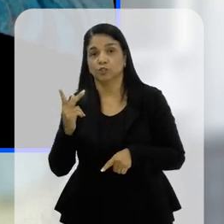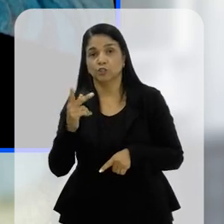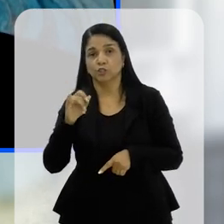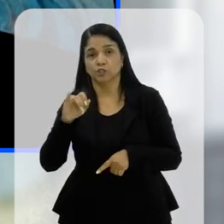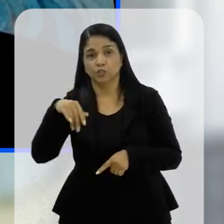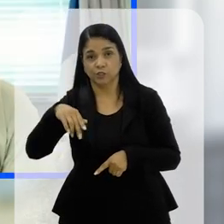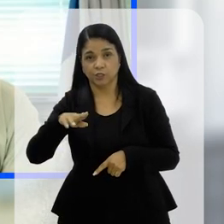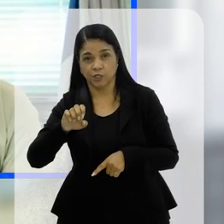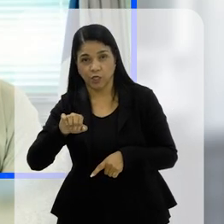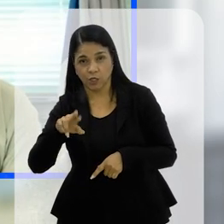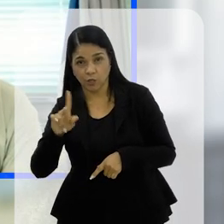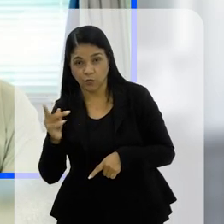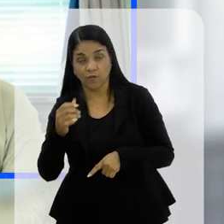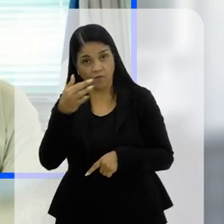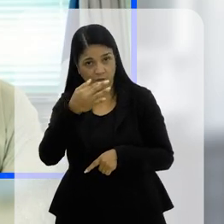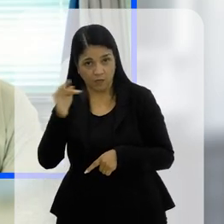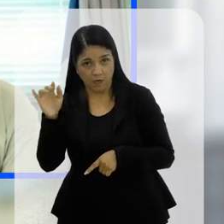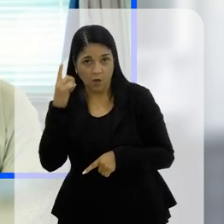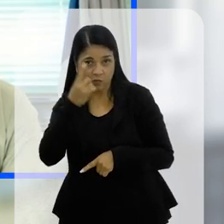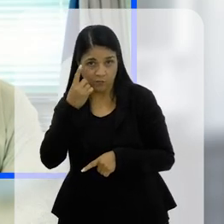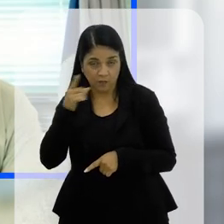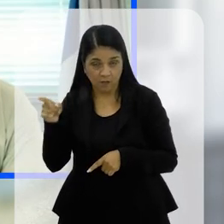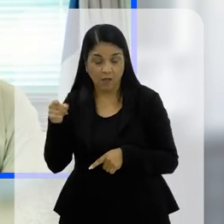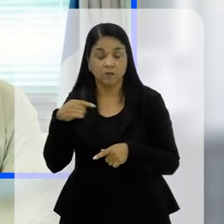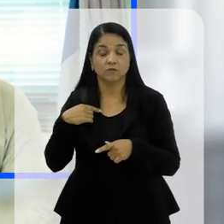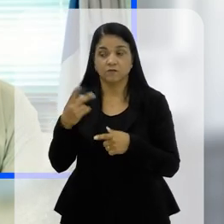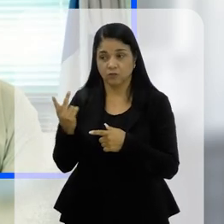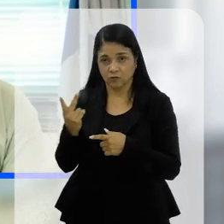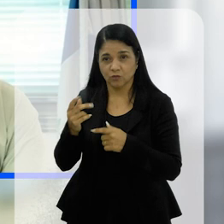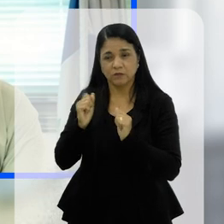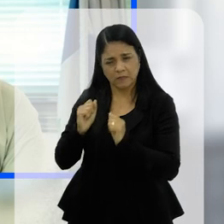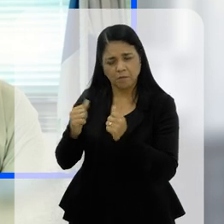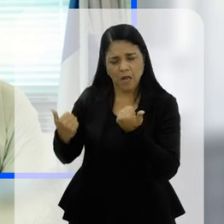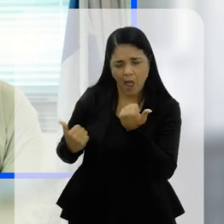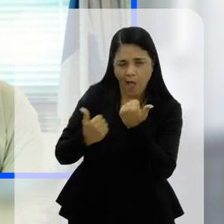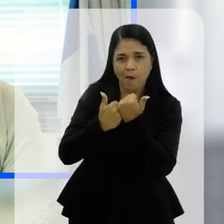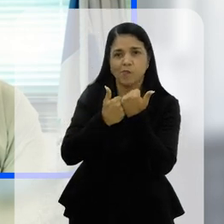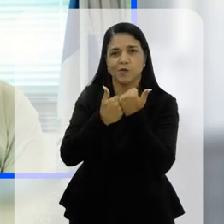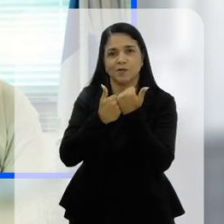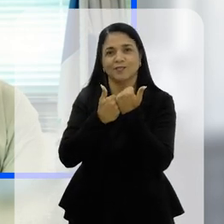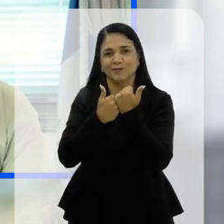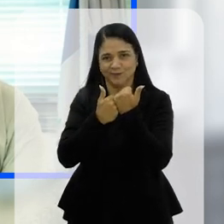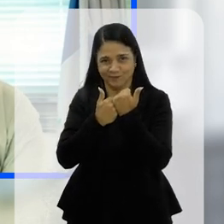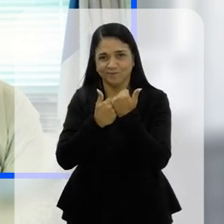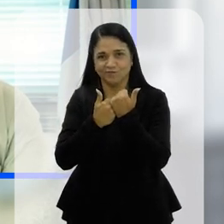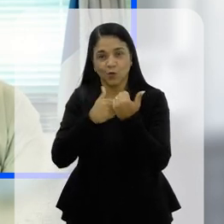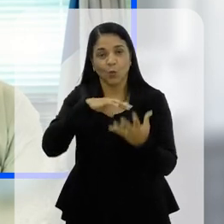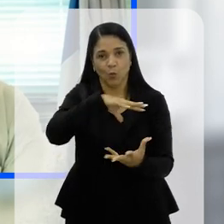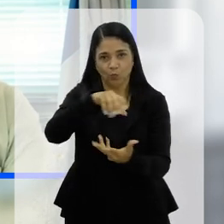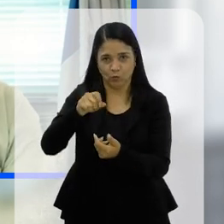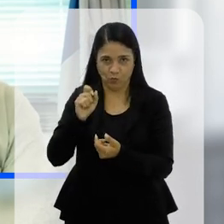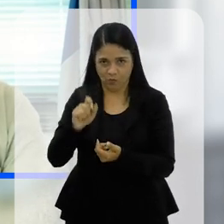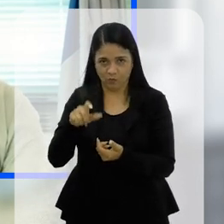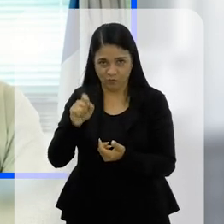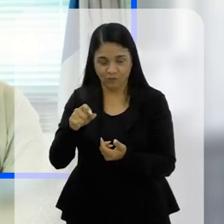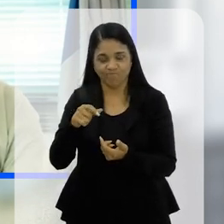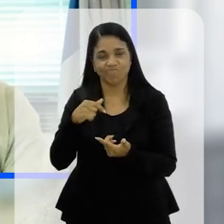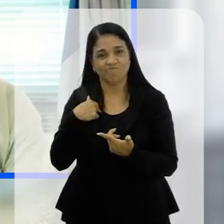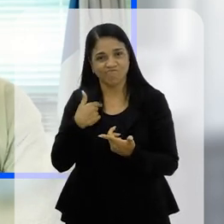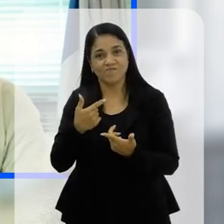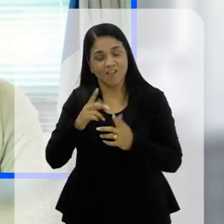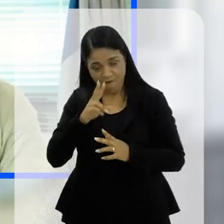poder abraçar juntos aí, e tanto o senhor quanto o Chiquinho sempre carregando a gente aí no colo, e nós temos